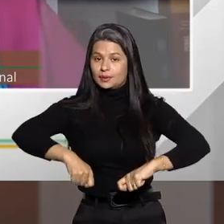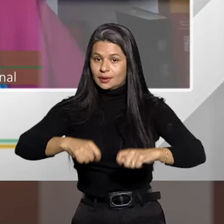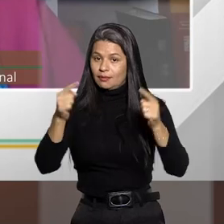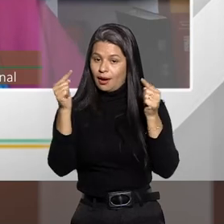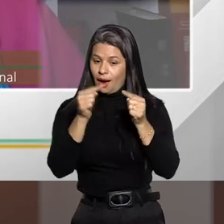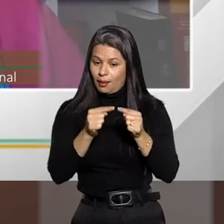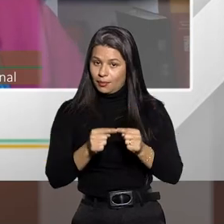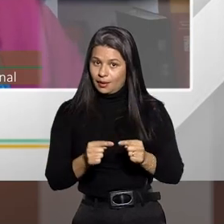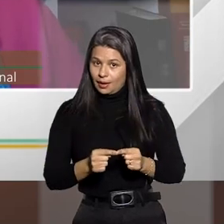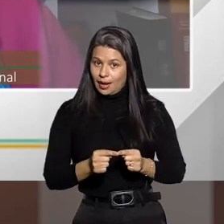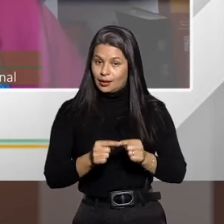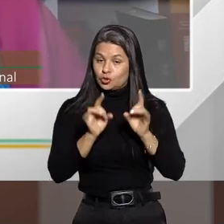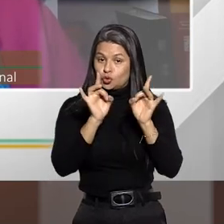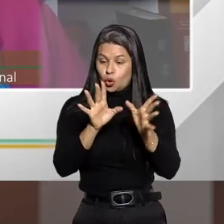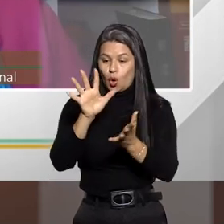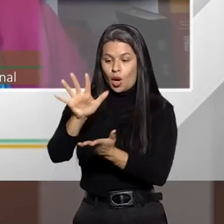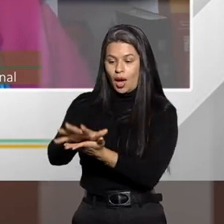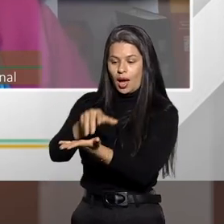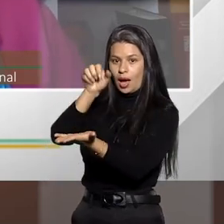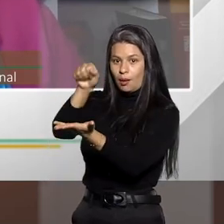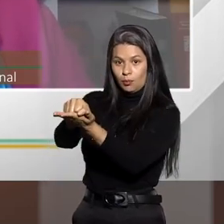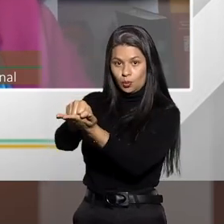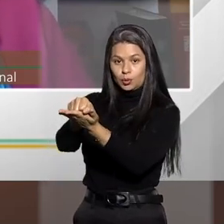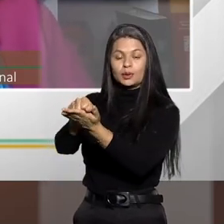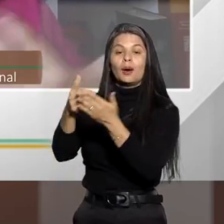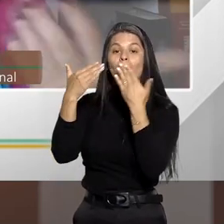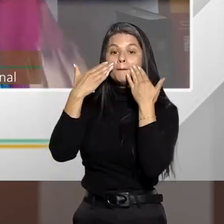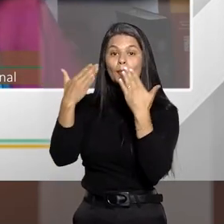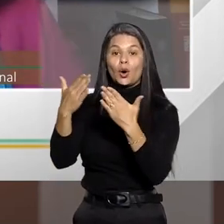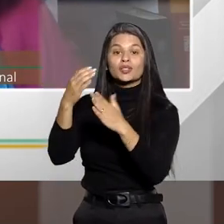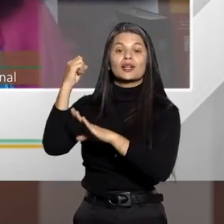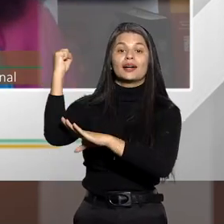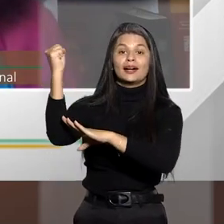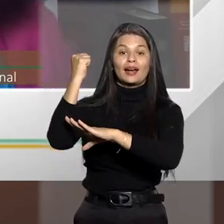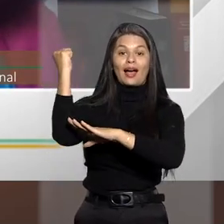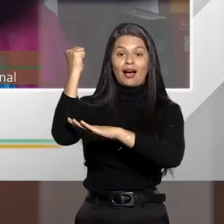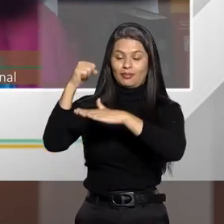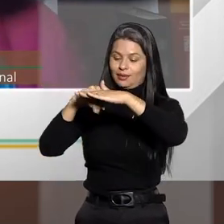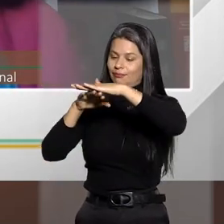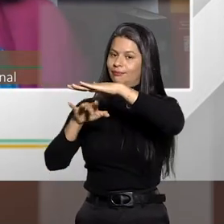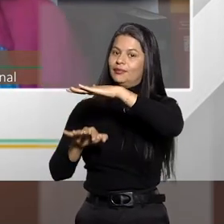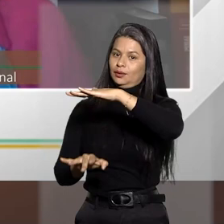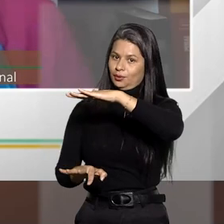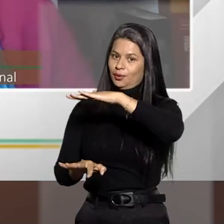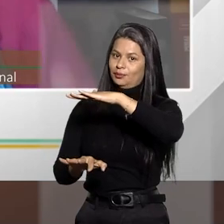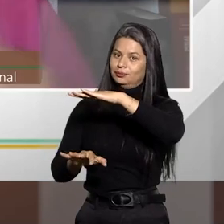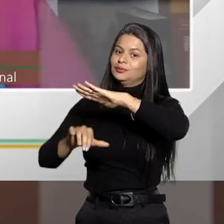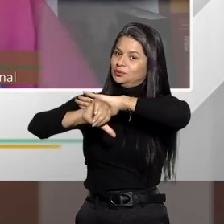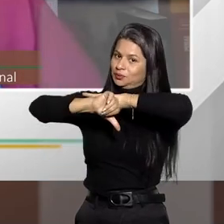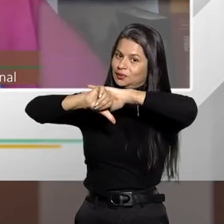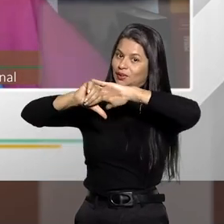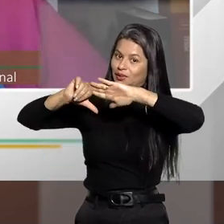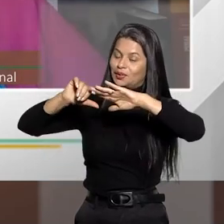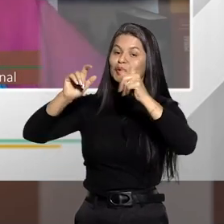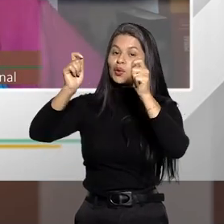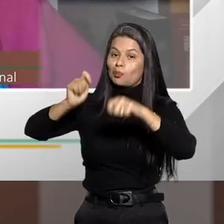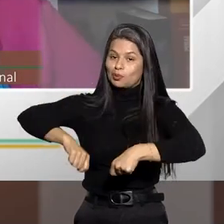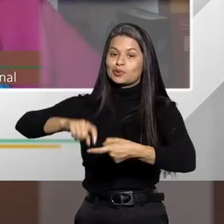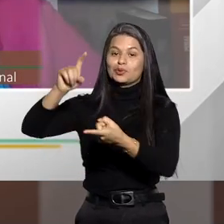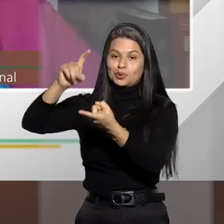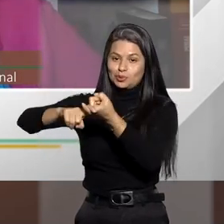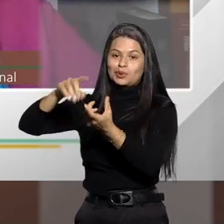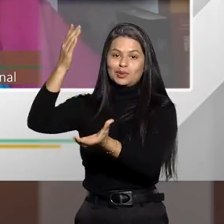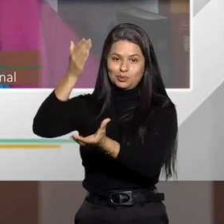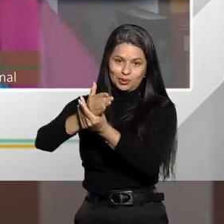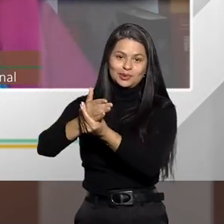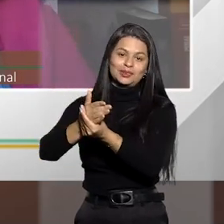aplicação apenas da pena de multa demonstra uma gravidade menor do delito, então, que é possível a suspensão condicional